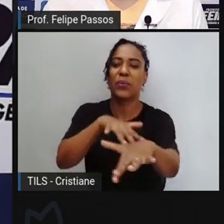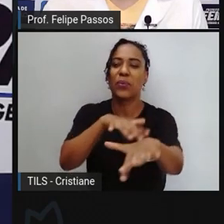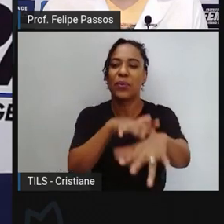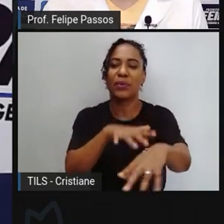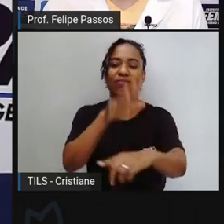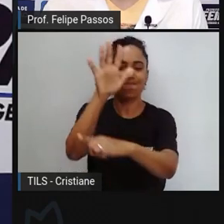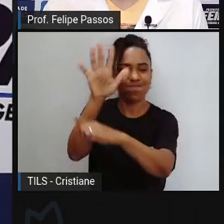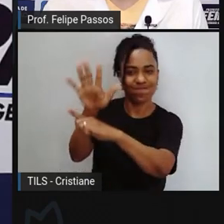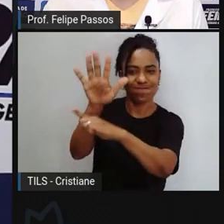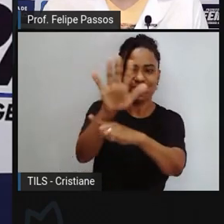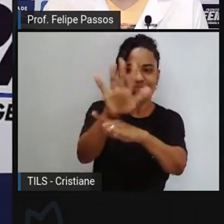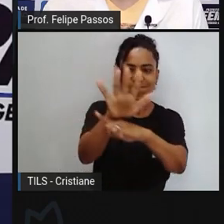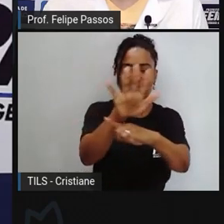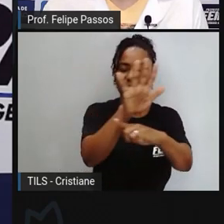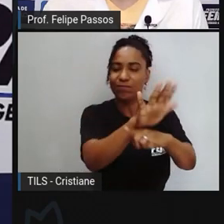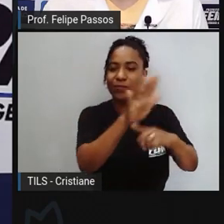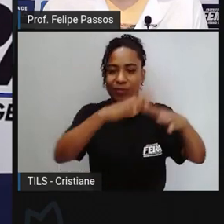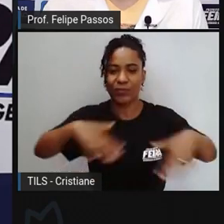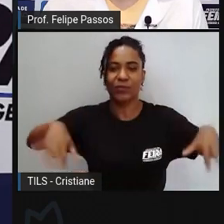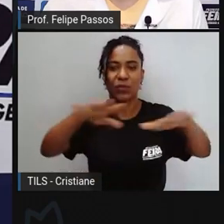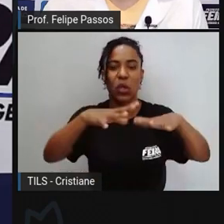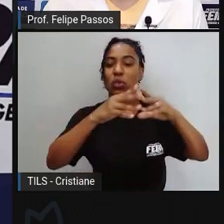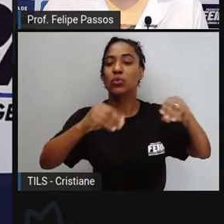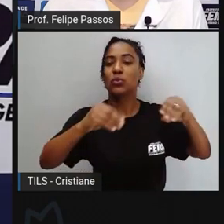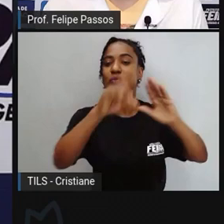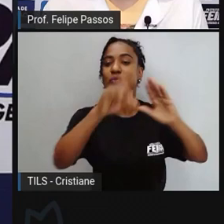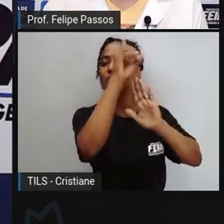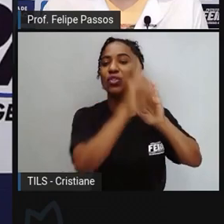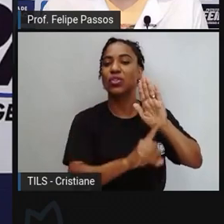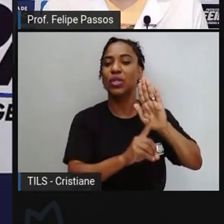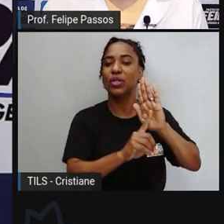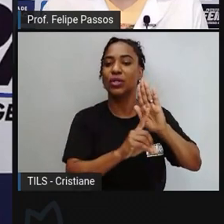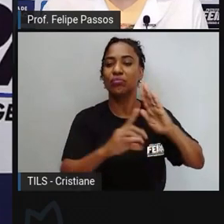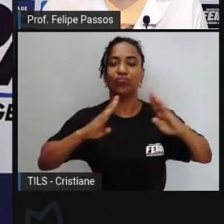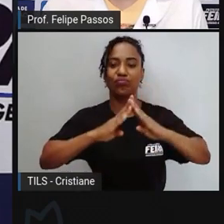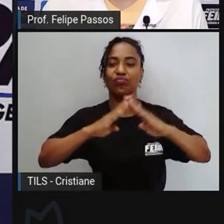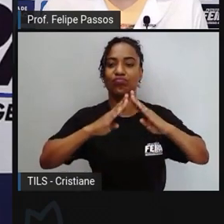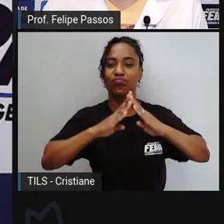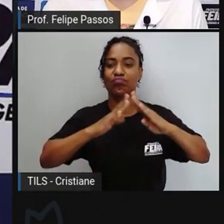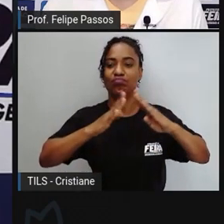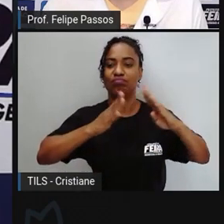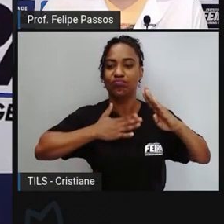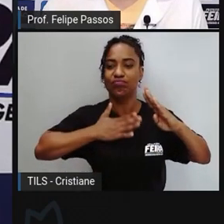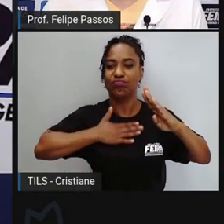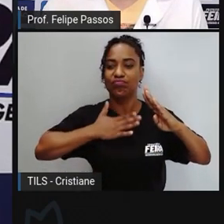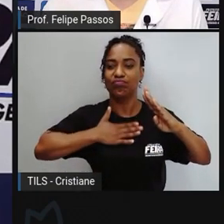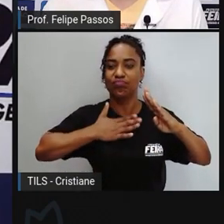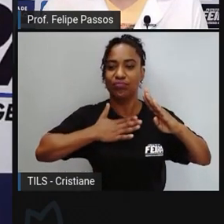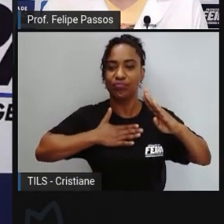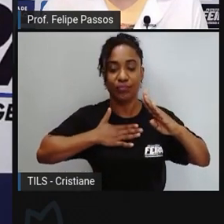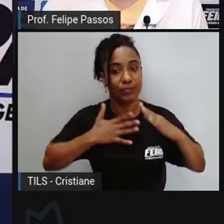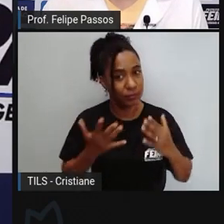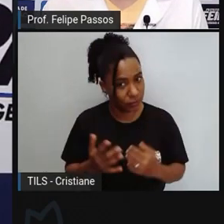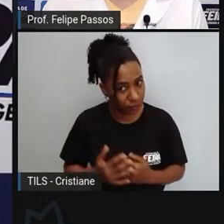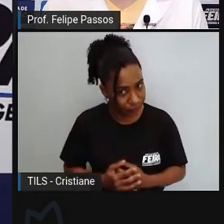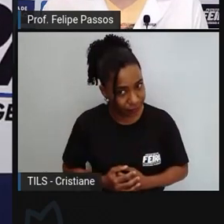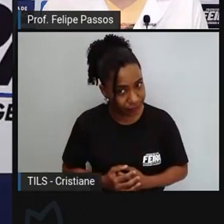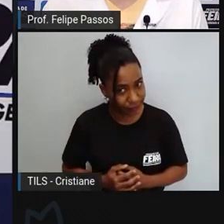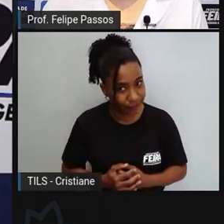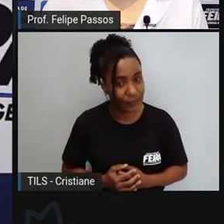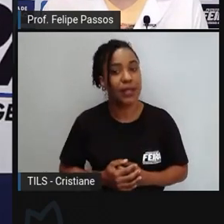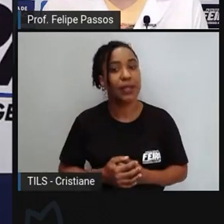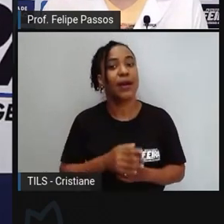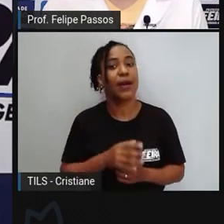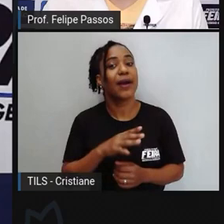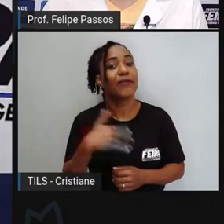defesa do nosso direito de morar e aí o que é que vai